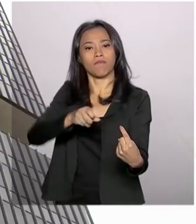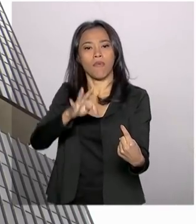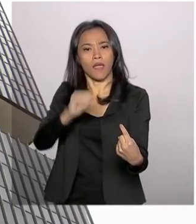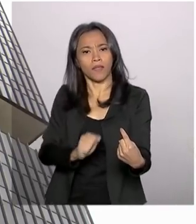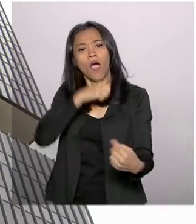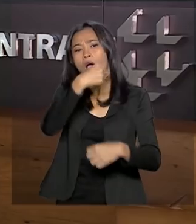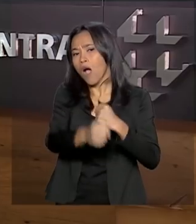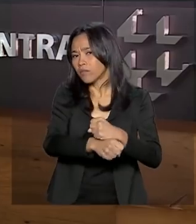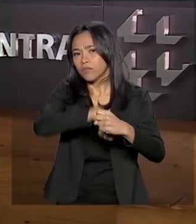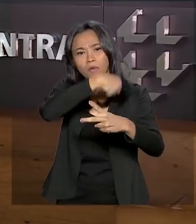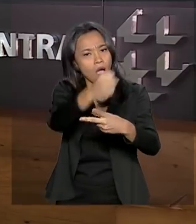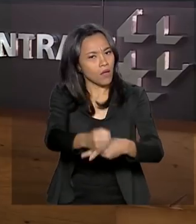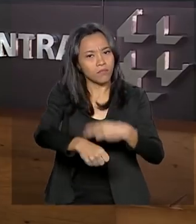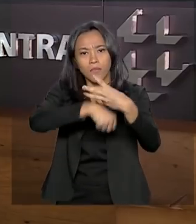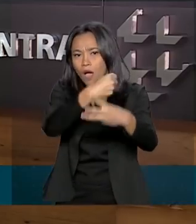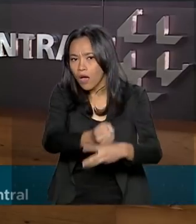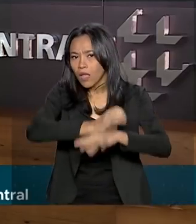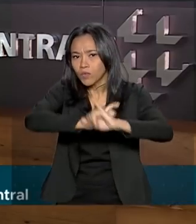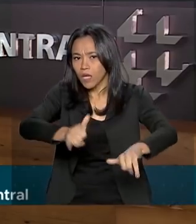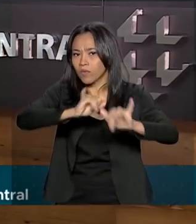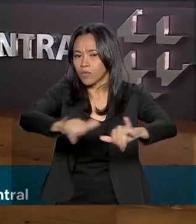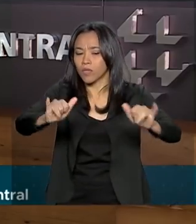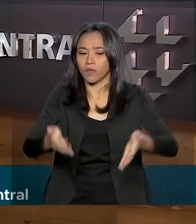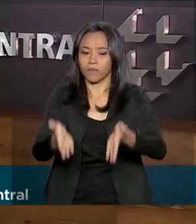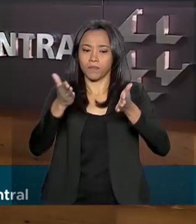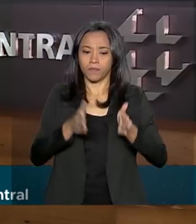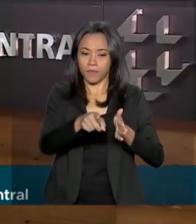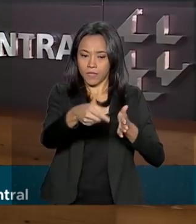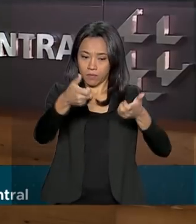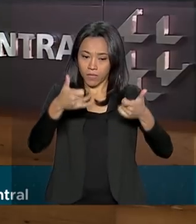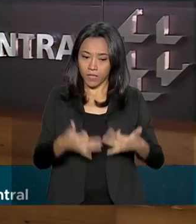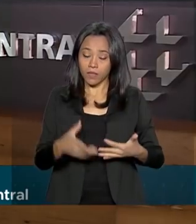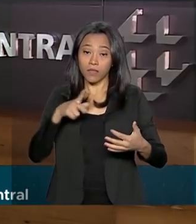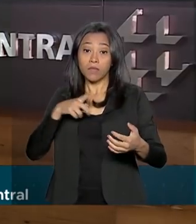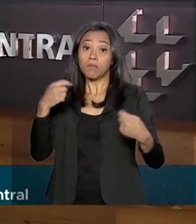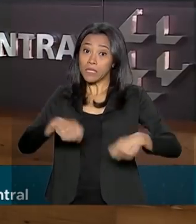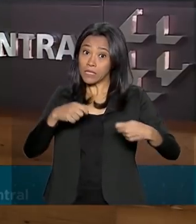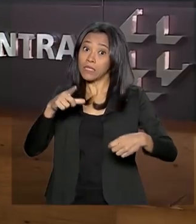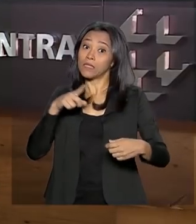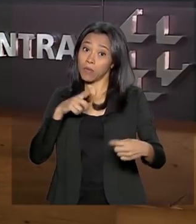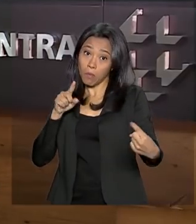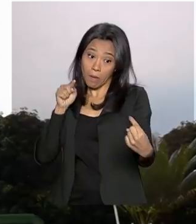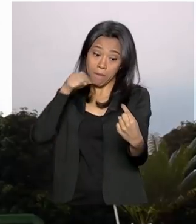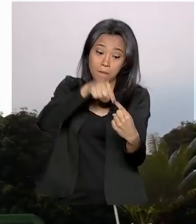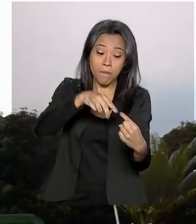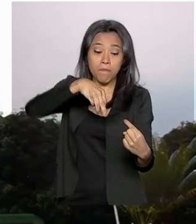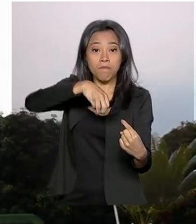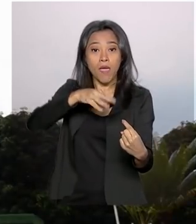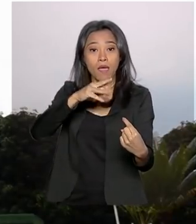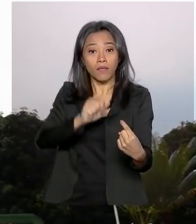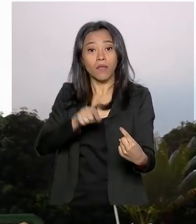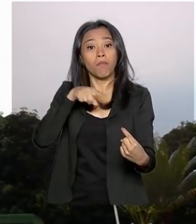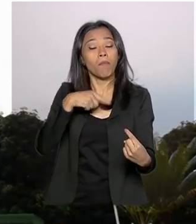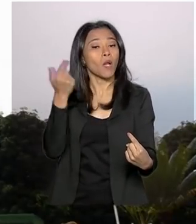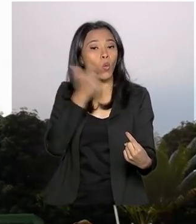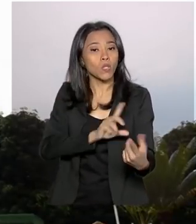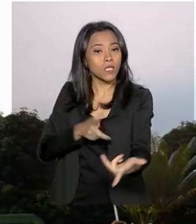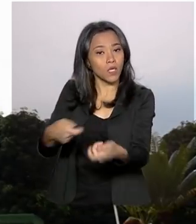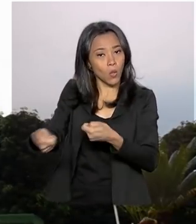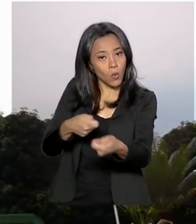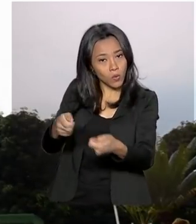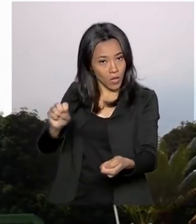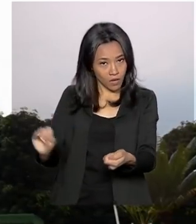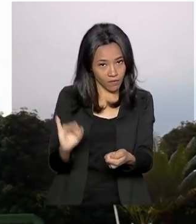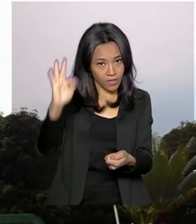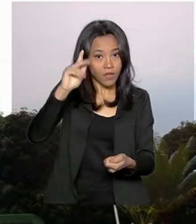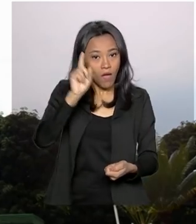publicamente. Tem que ser uma meta que garanta que o país tenha uma inflação baixa. O principal instrumento do Banco Central